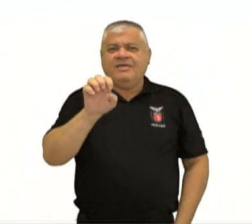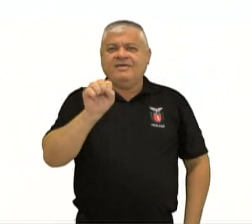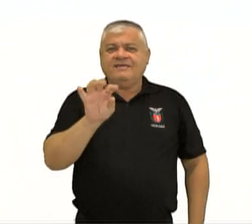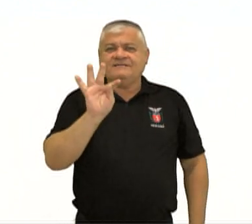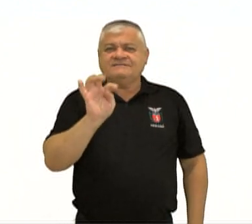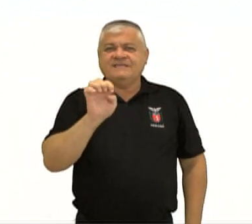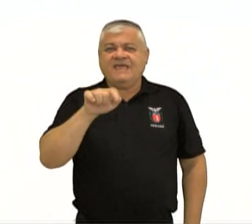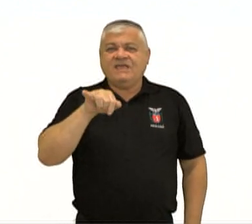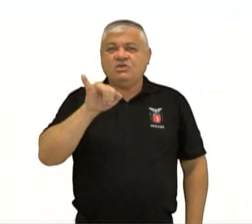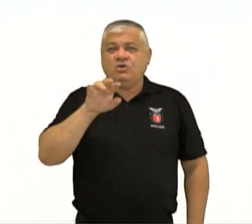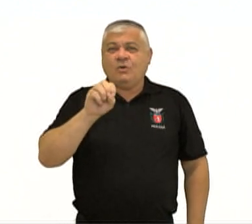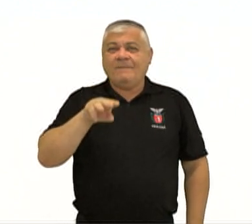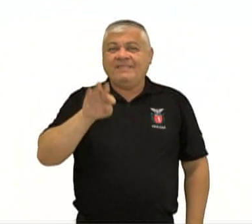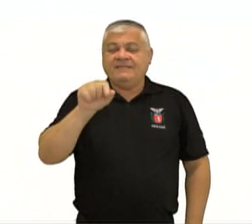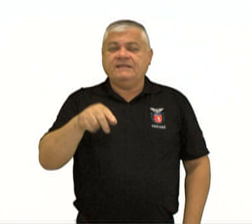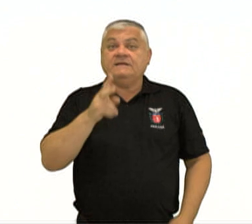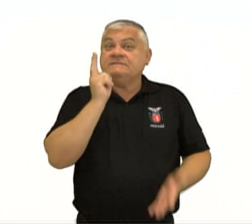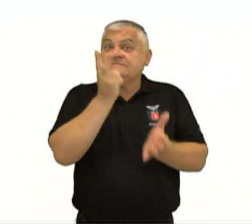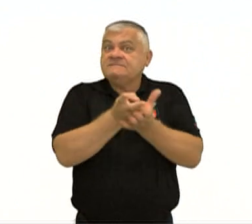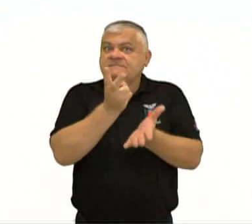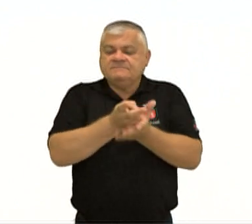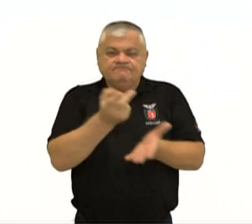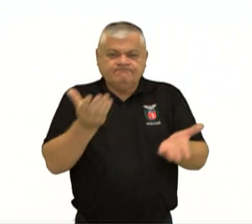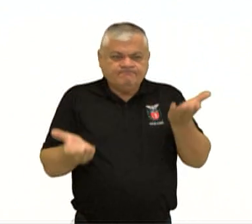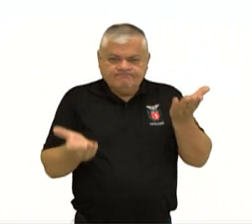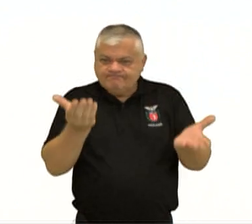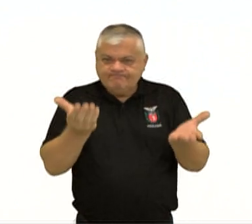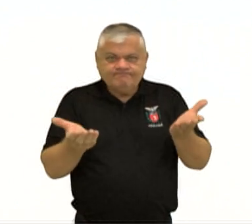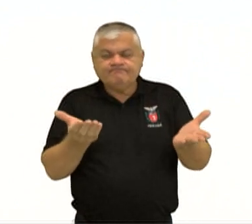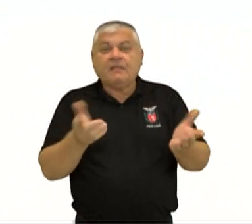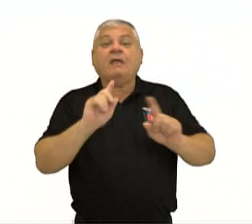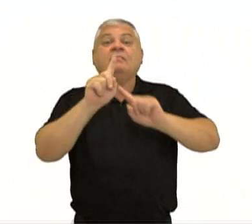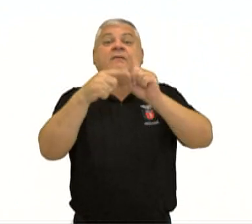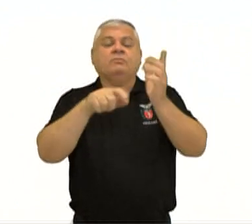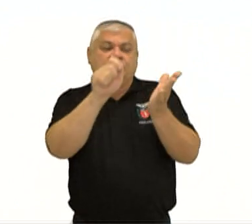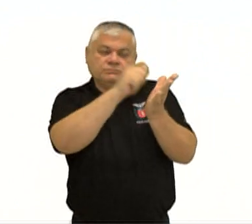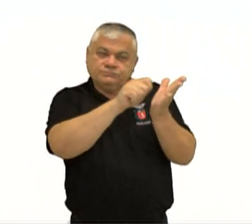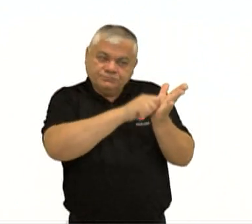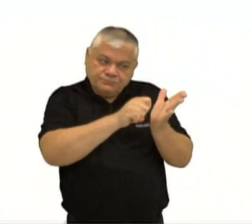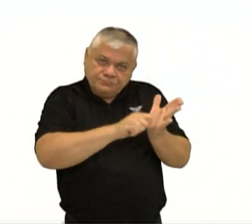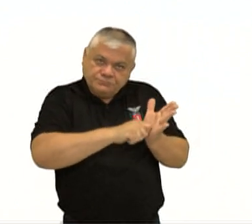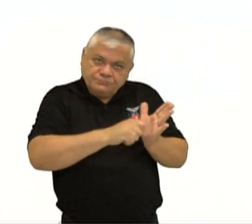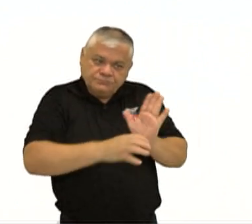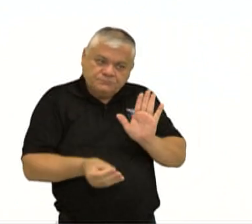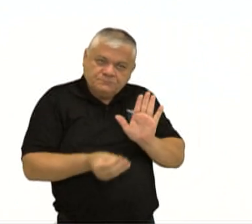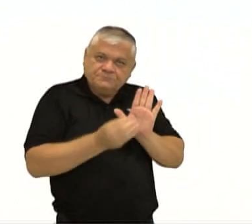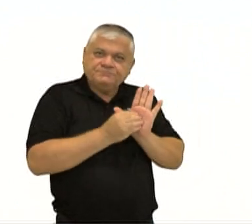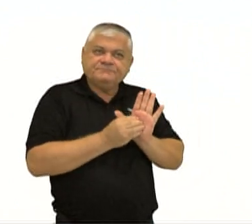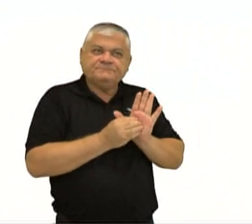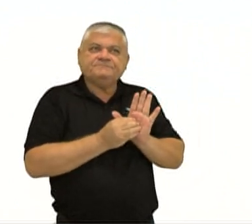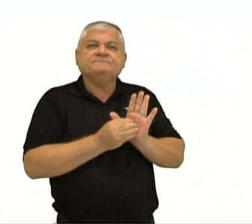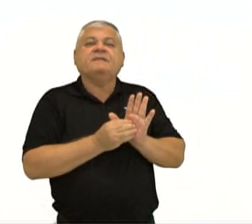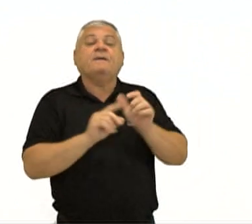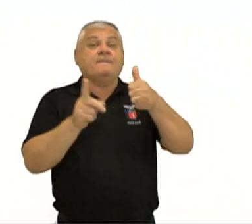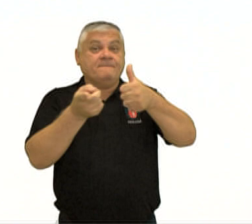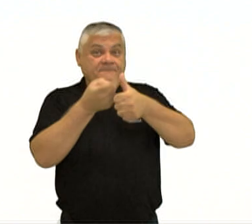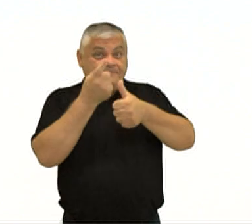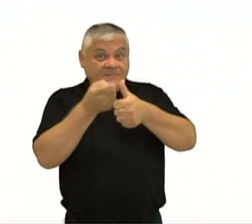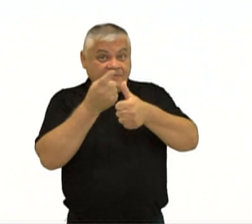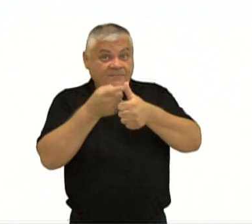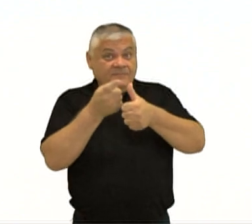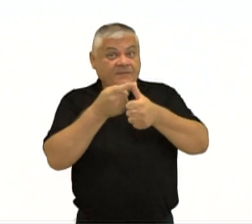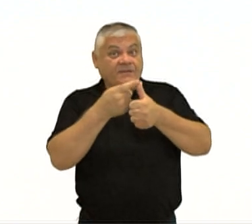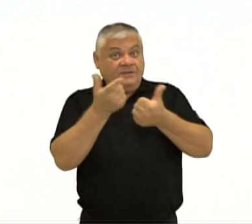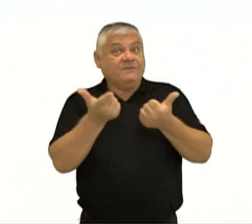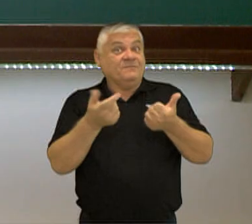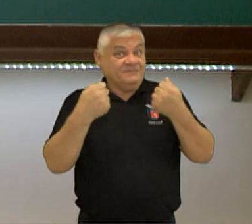balanceamento, sempre. Depois, escrever a proporção. Então, aqui a gente faz a aplicação das duas